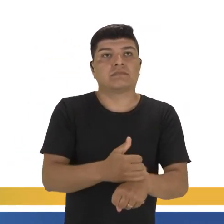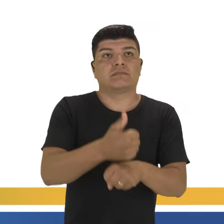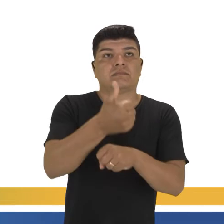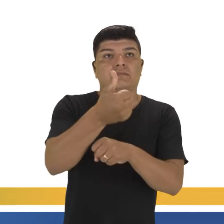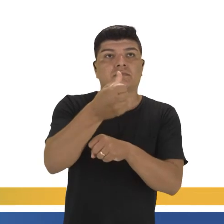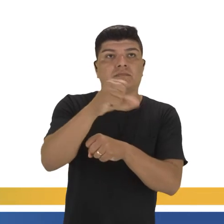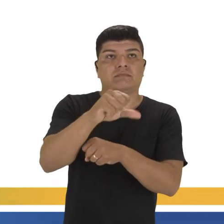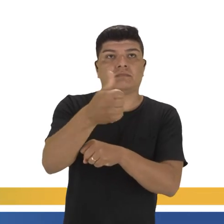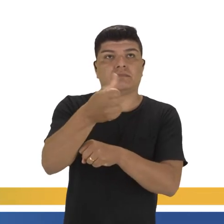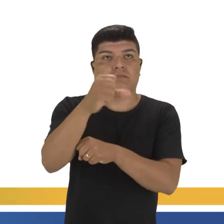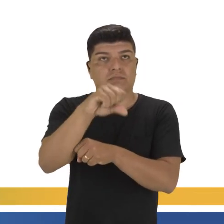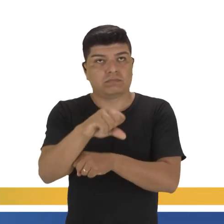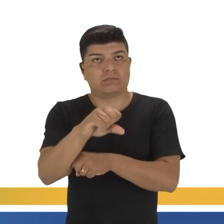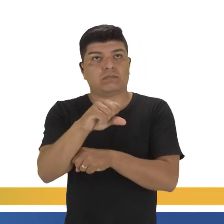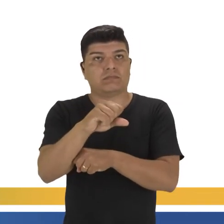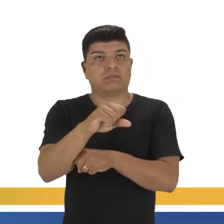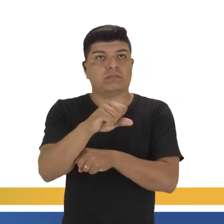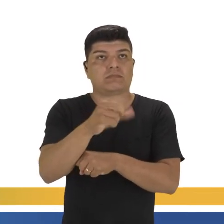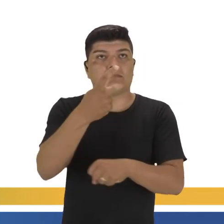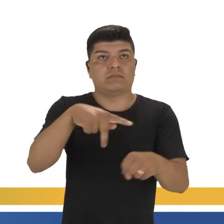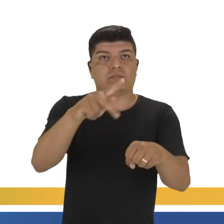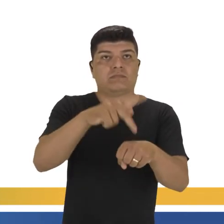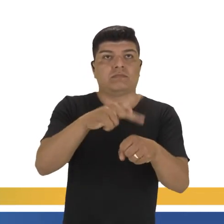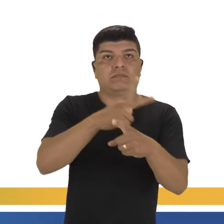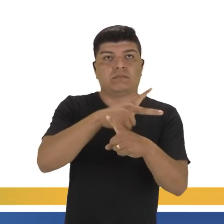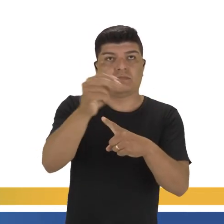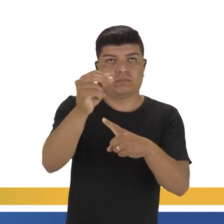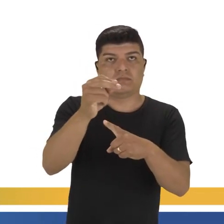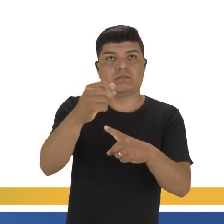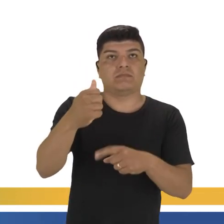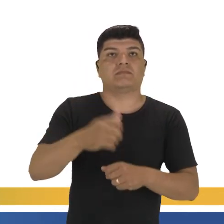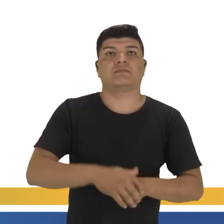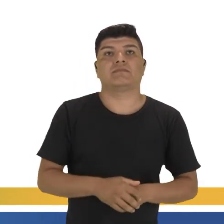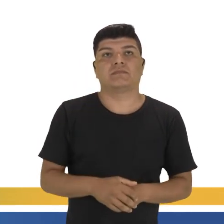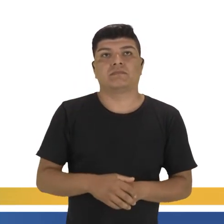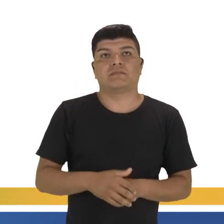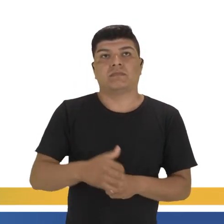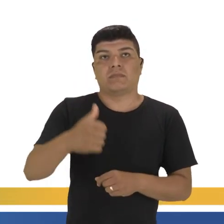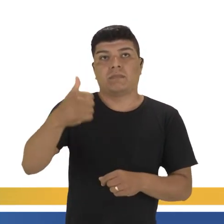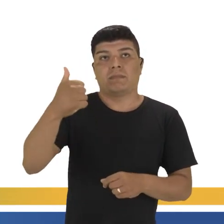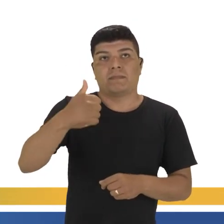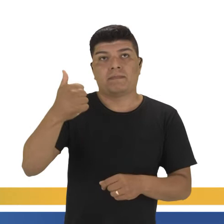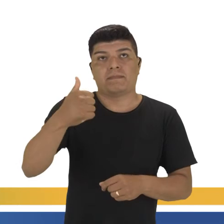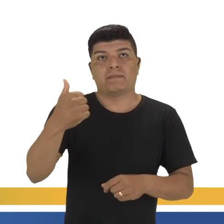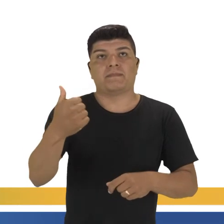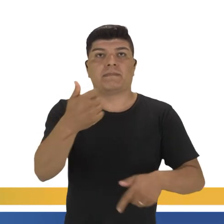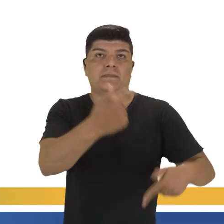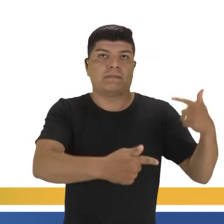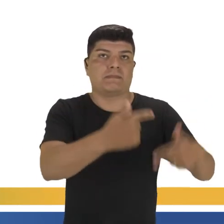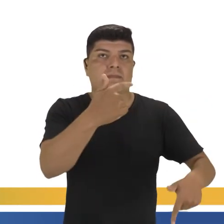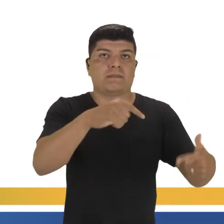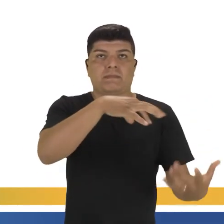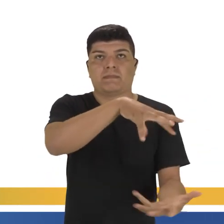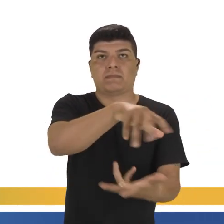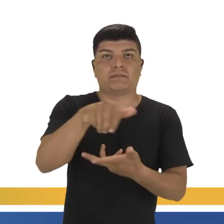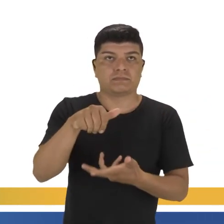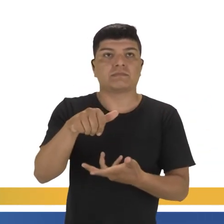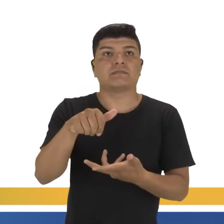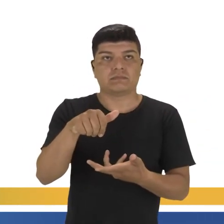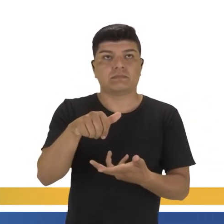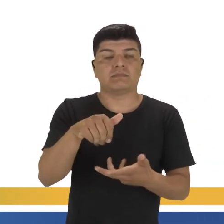1919, pelos países vencedores na Primeira Guerra Mundial. Não intervir, porém, conter o bolchevismo.